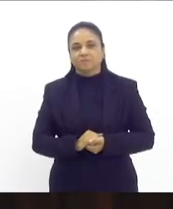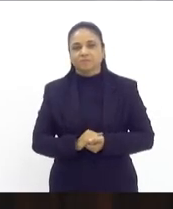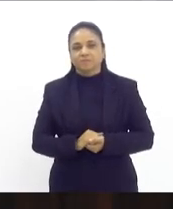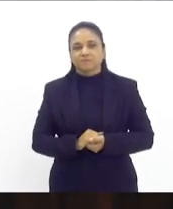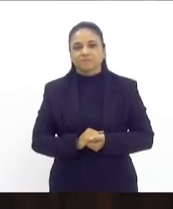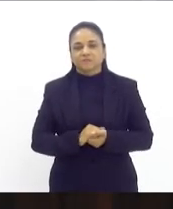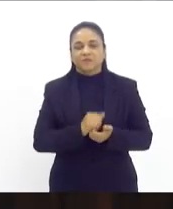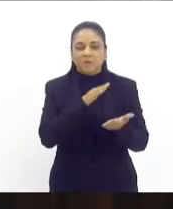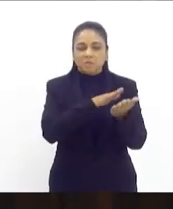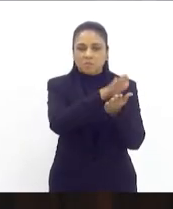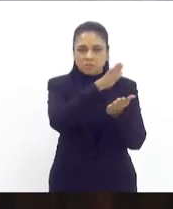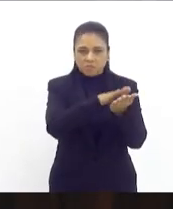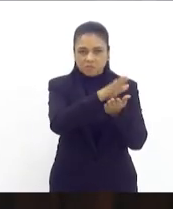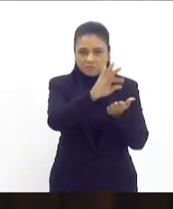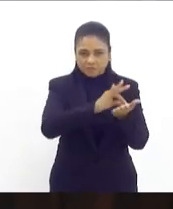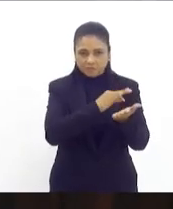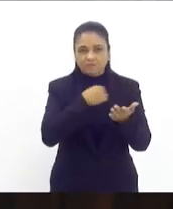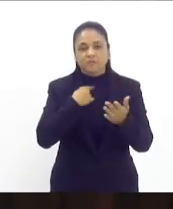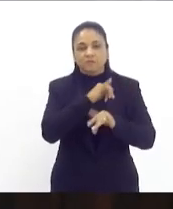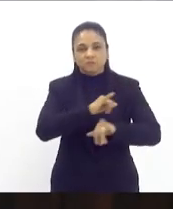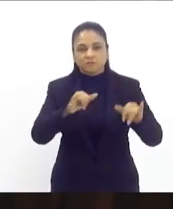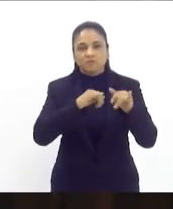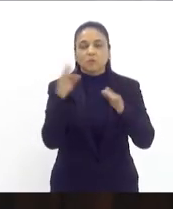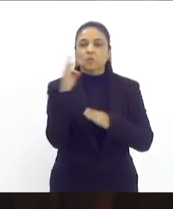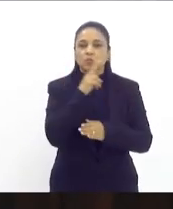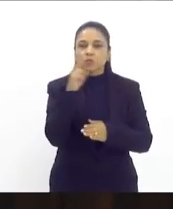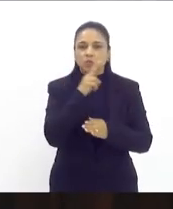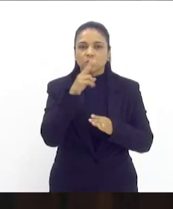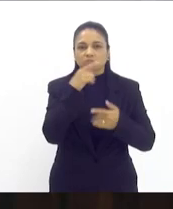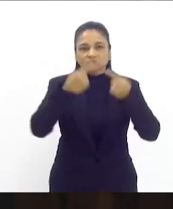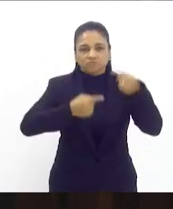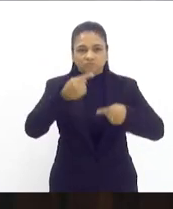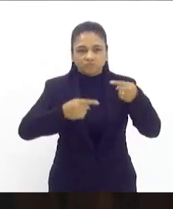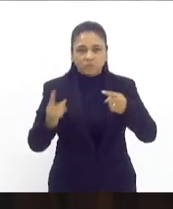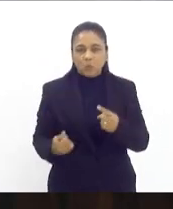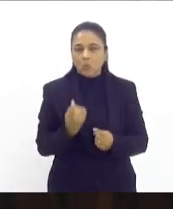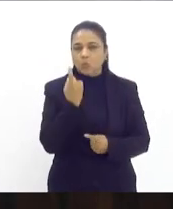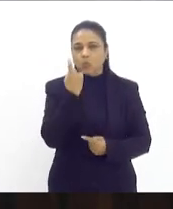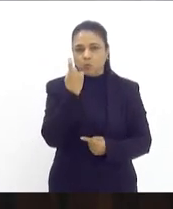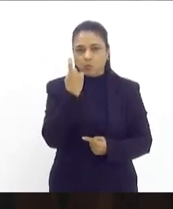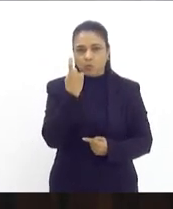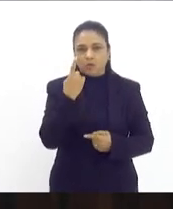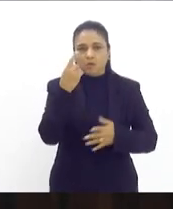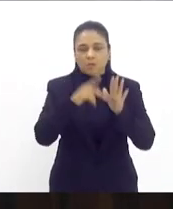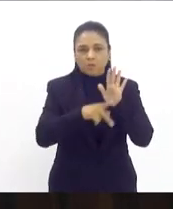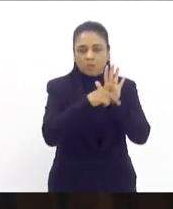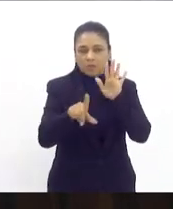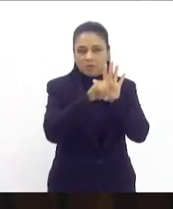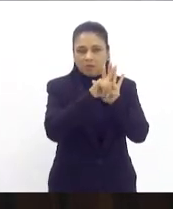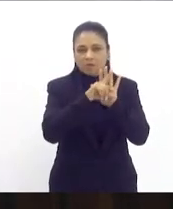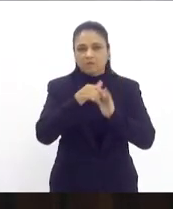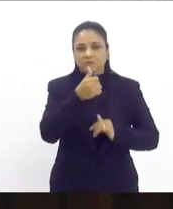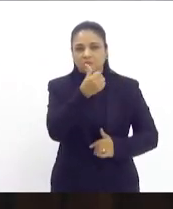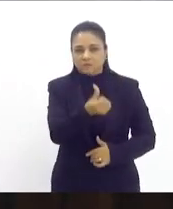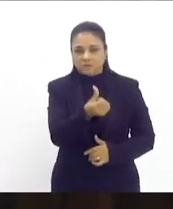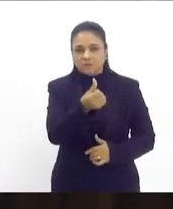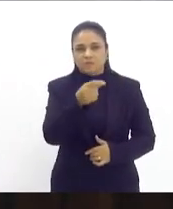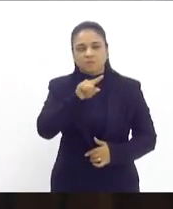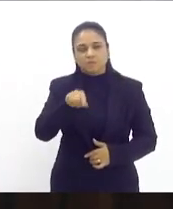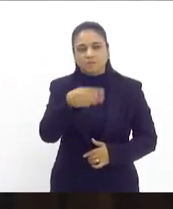Vai a publicação. Anuncio, regime de urgência em discussão única, projeto de lei número 6